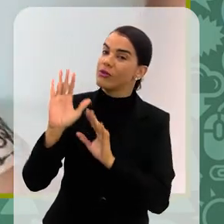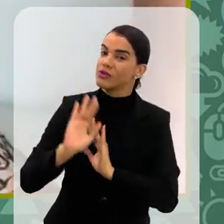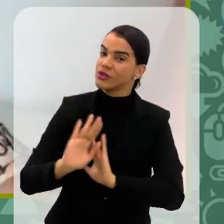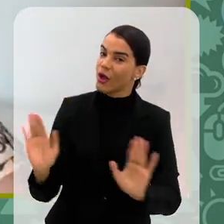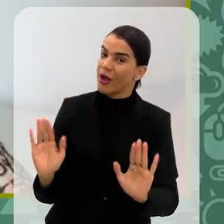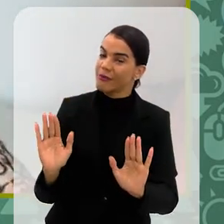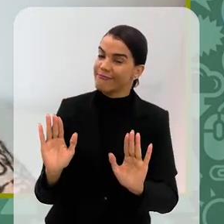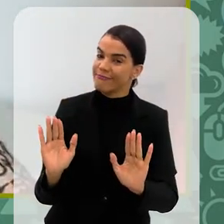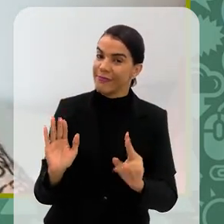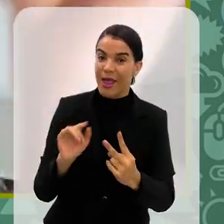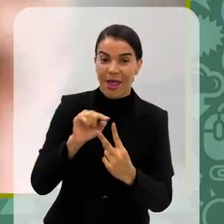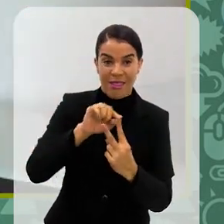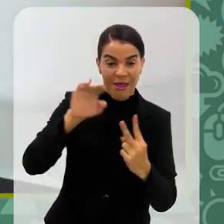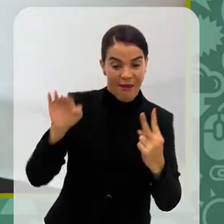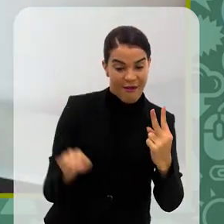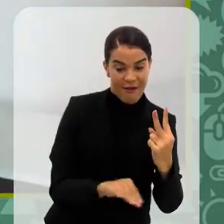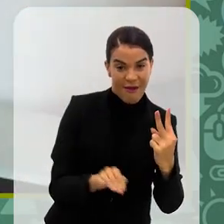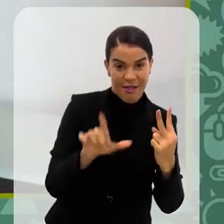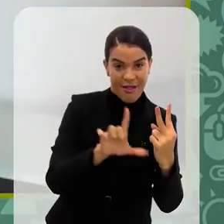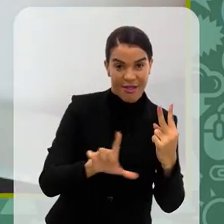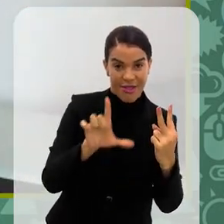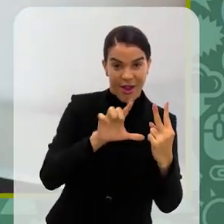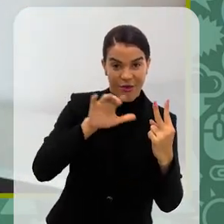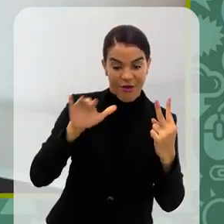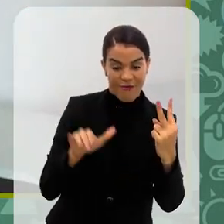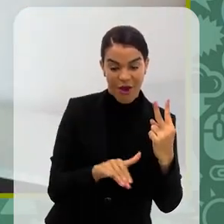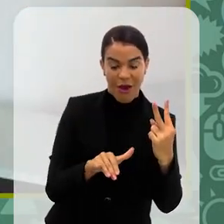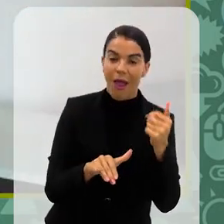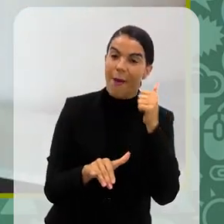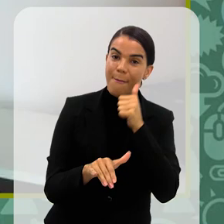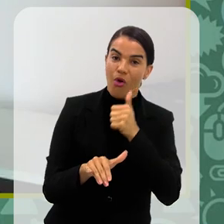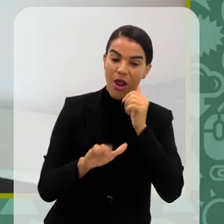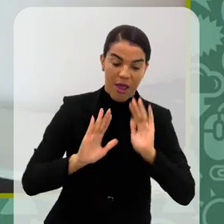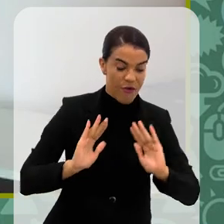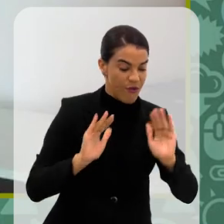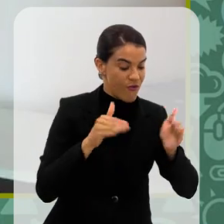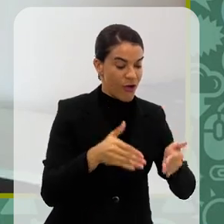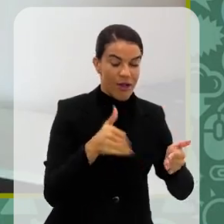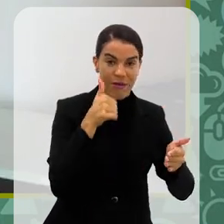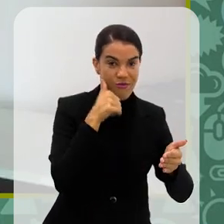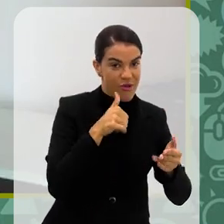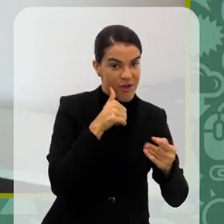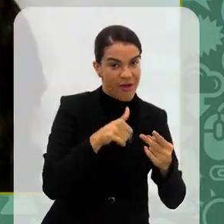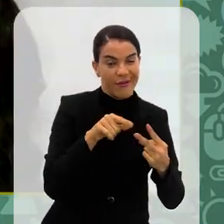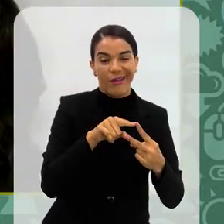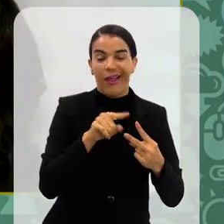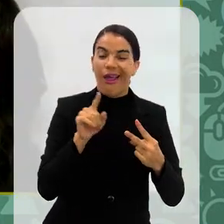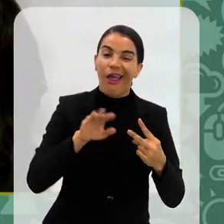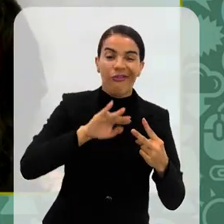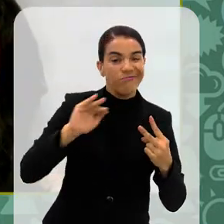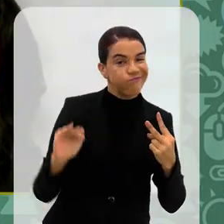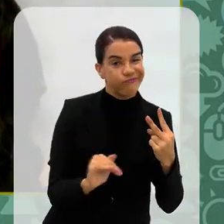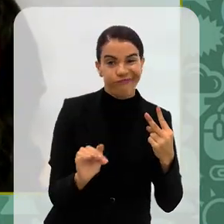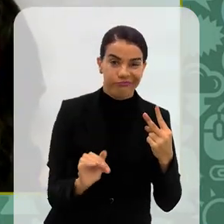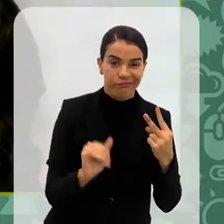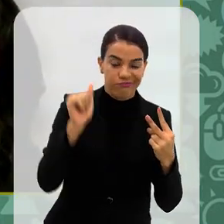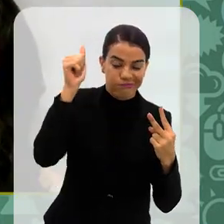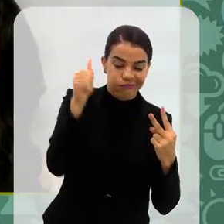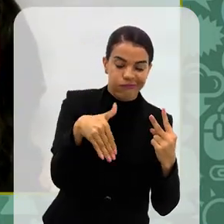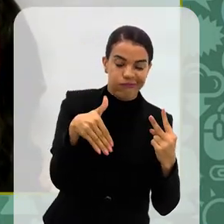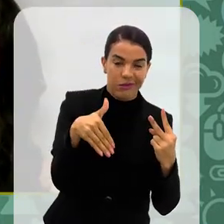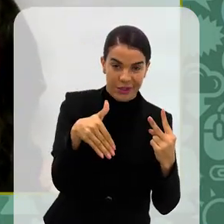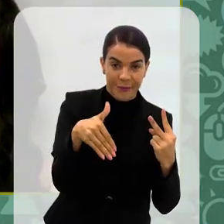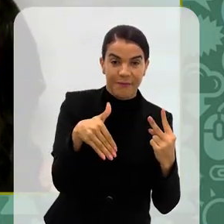apenas homens podem escrever. A inferior, que é para mulheres, focada em mulheres, seria uma coisa inferior,